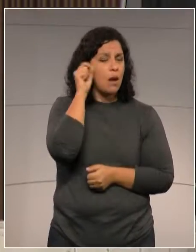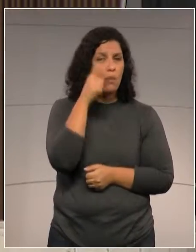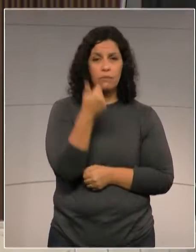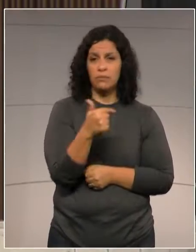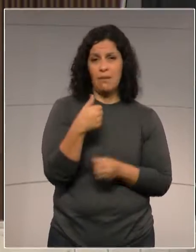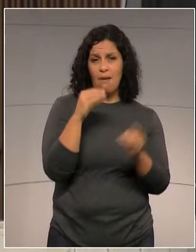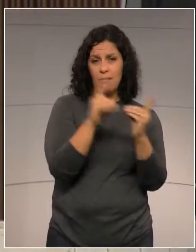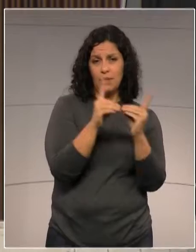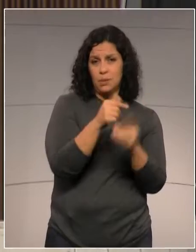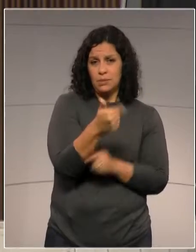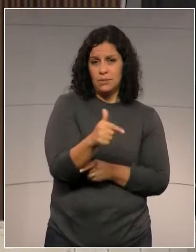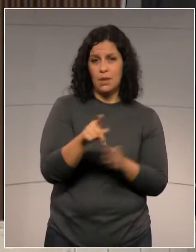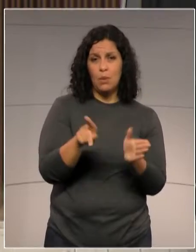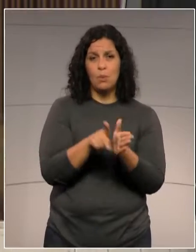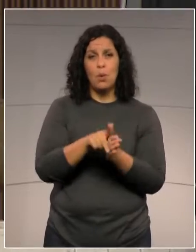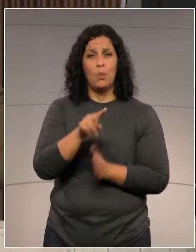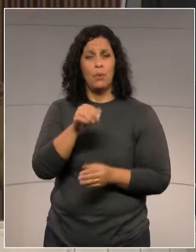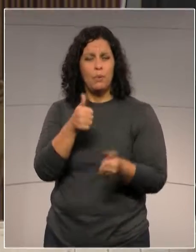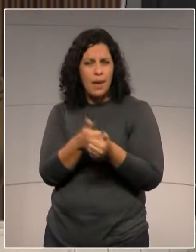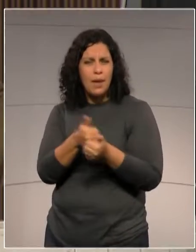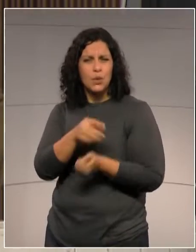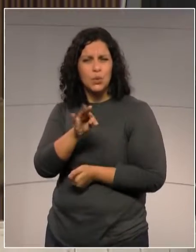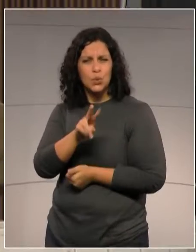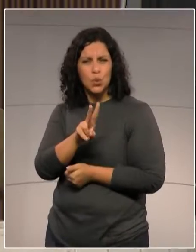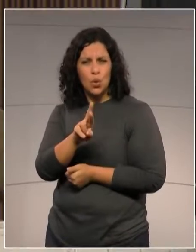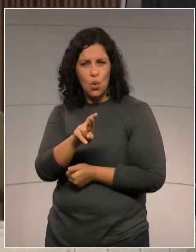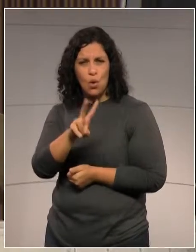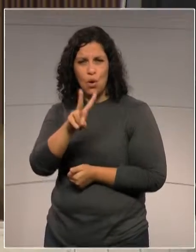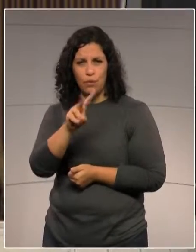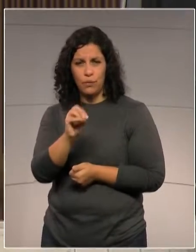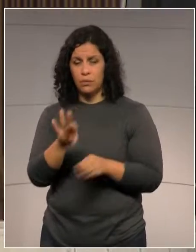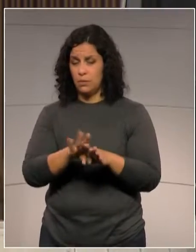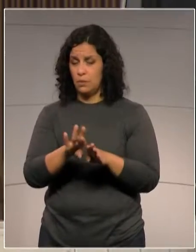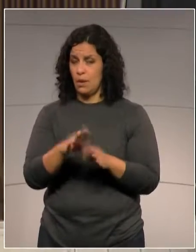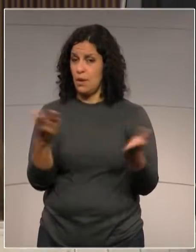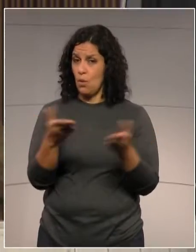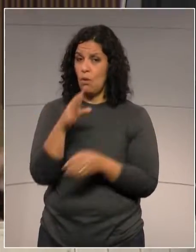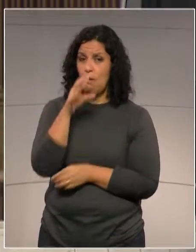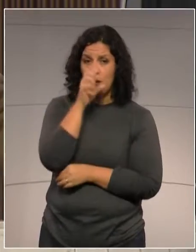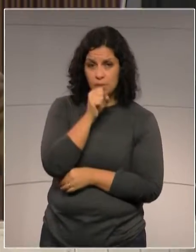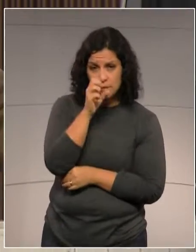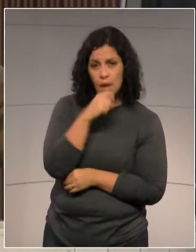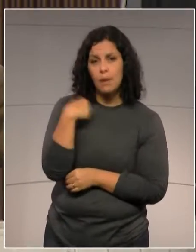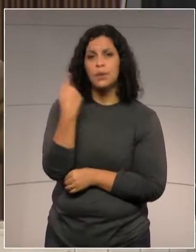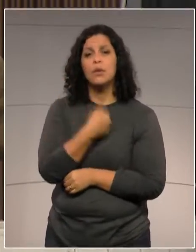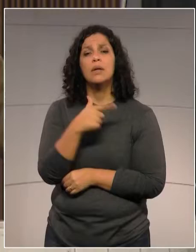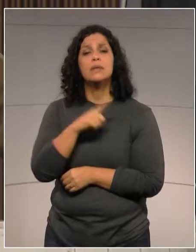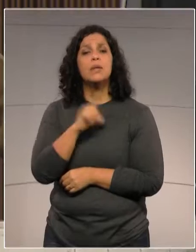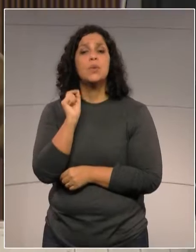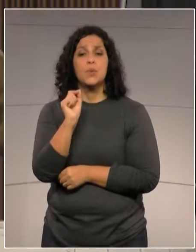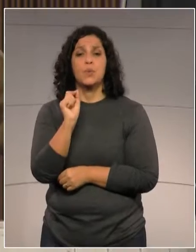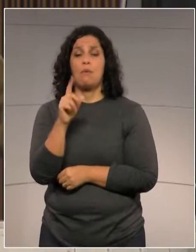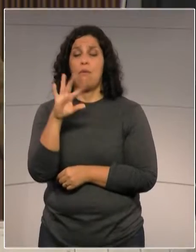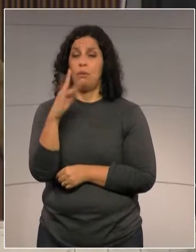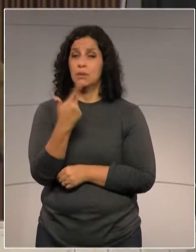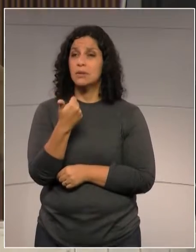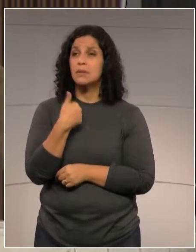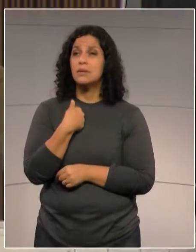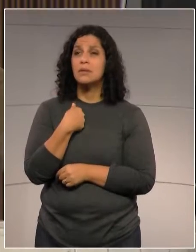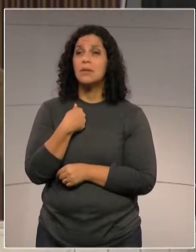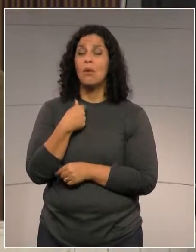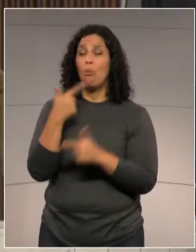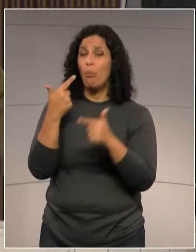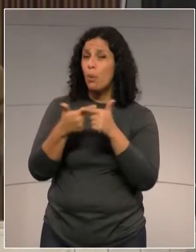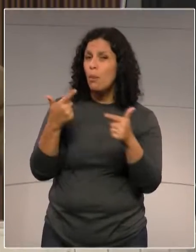Guarapuava, ou no Turvo. E neste final de semana nós tivemos uma ocorrência bastante